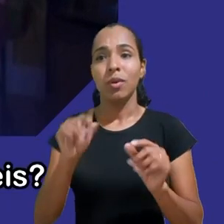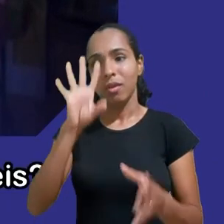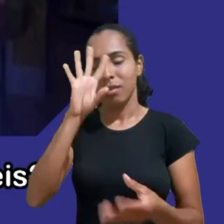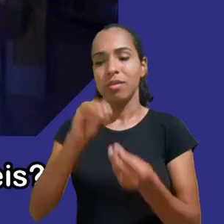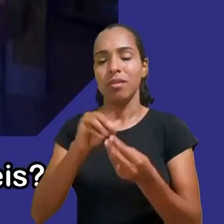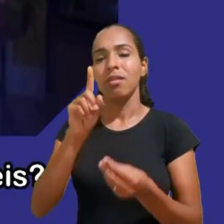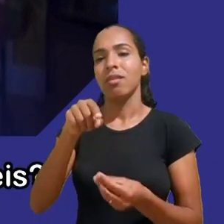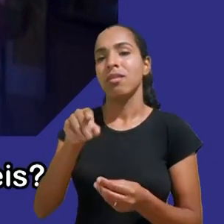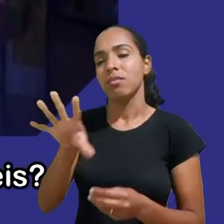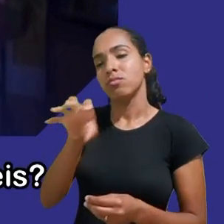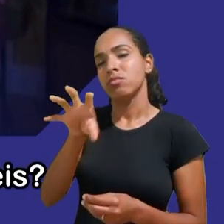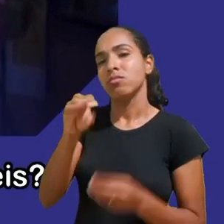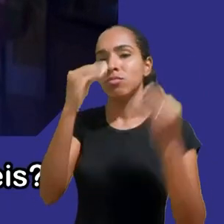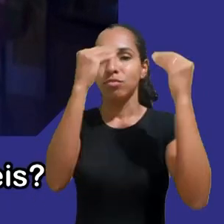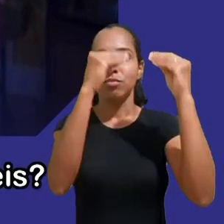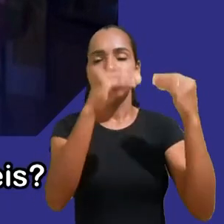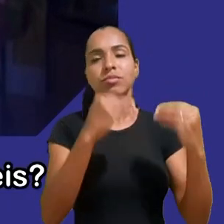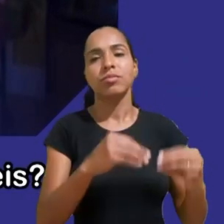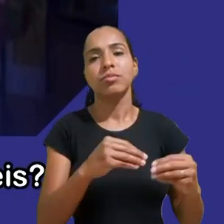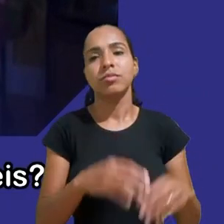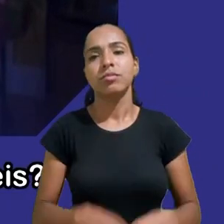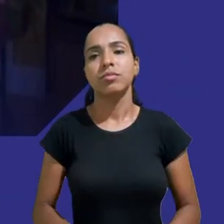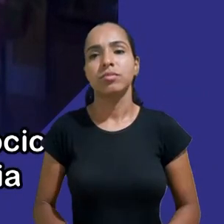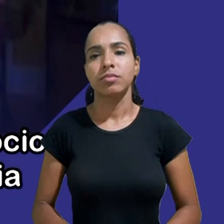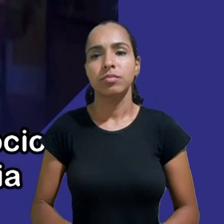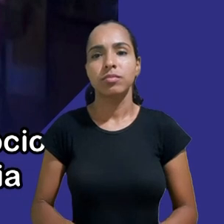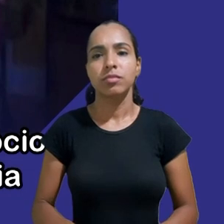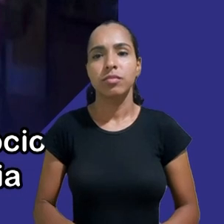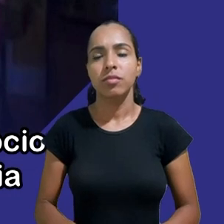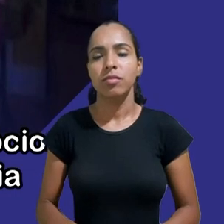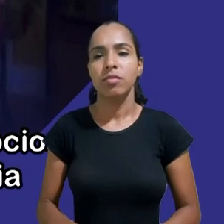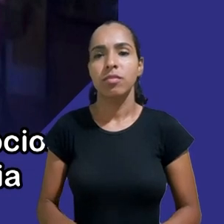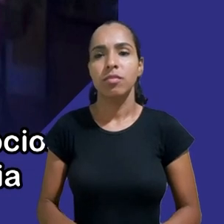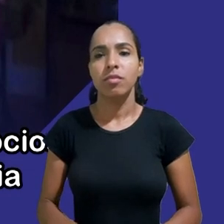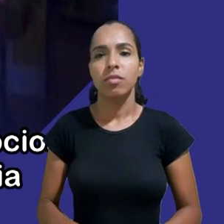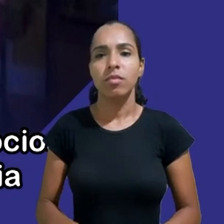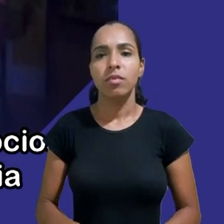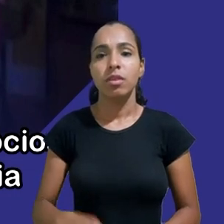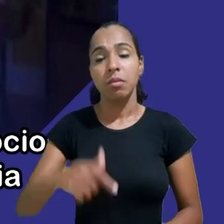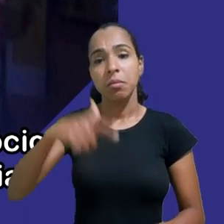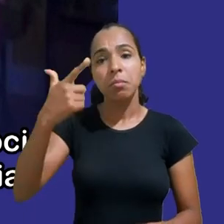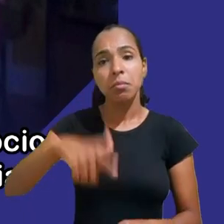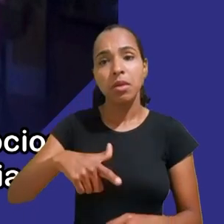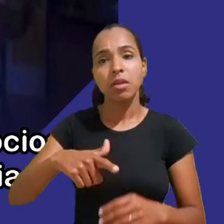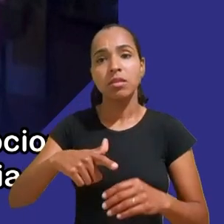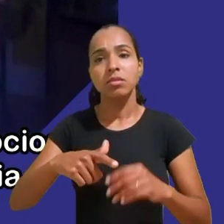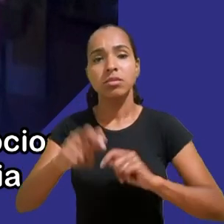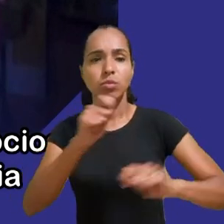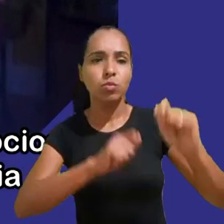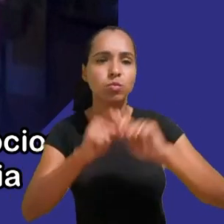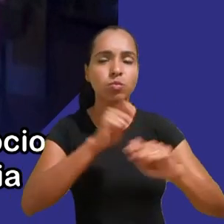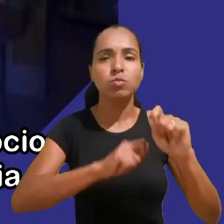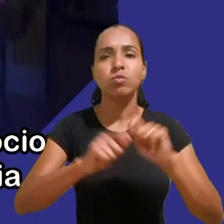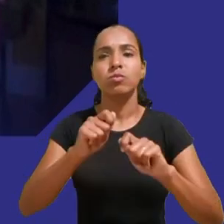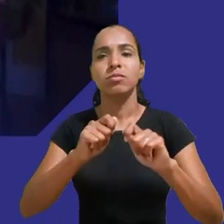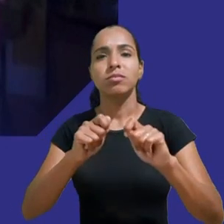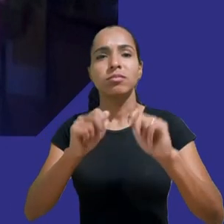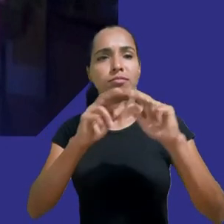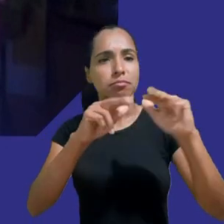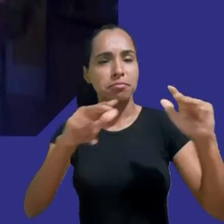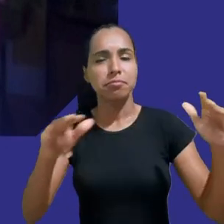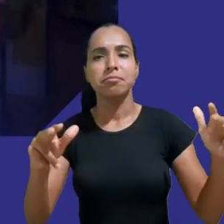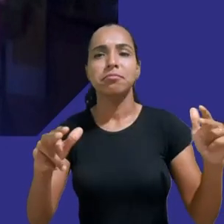então quais seriam os outros modelos de negócio possíveis falamos de como esse modelo de negócios baseado em